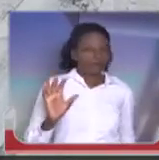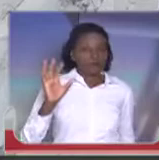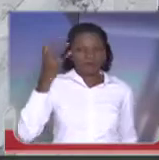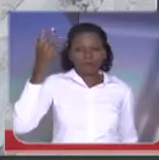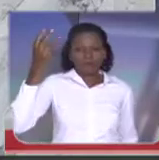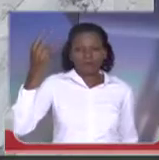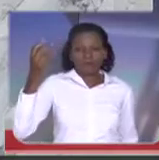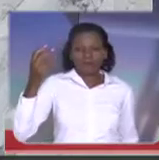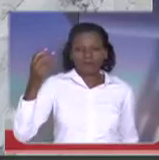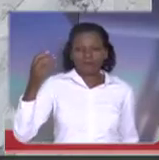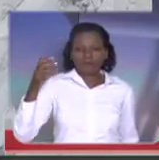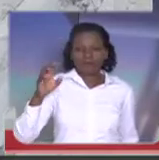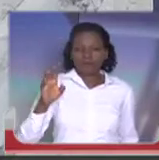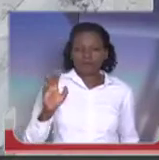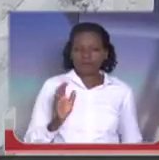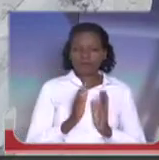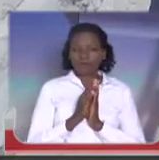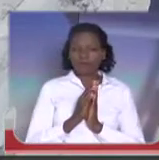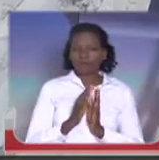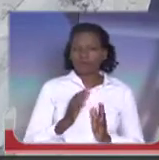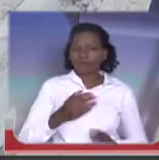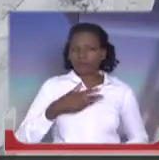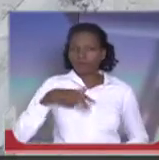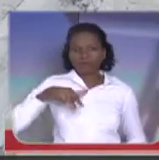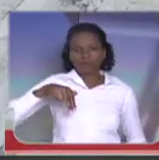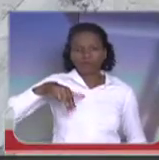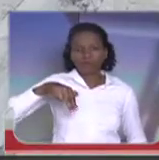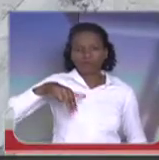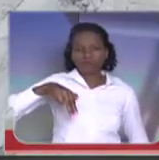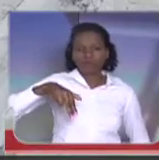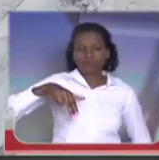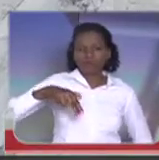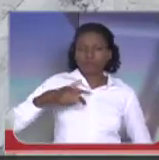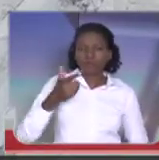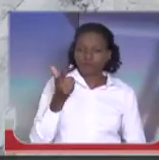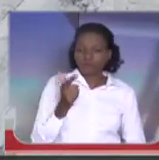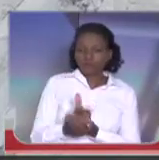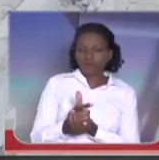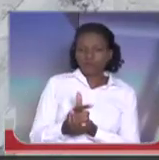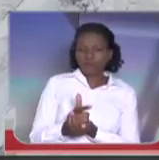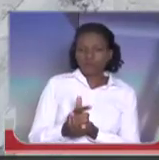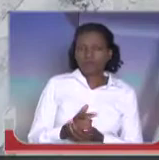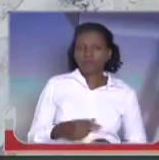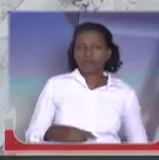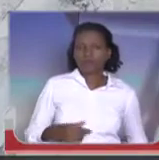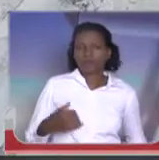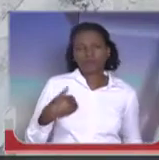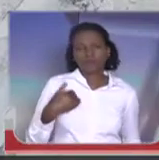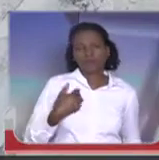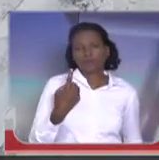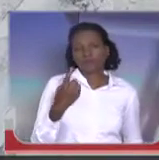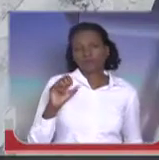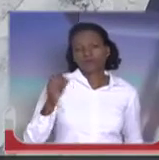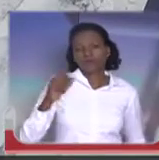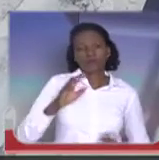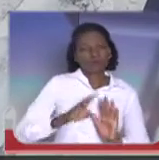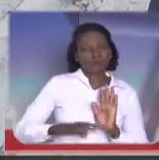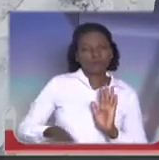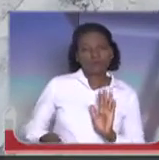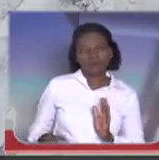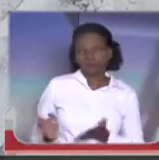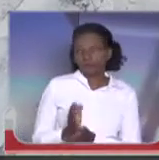aparece um boneco armado, um vagabundo, um safado de um ladrão, menor de idade, aqueles que adoram defender,